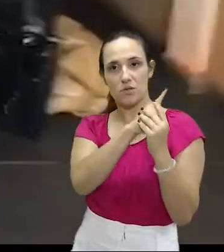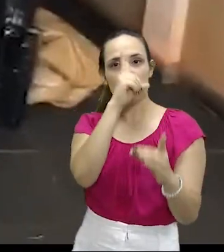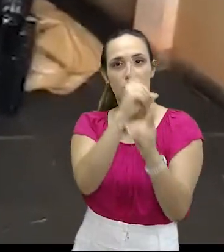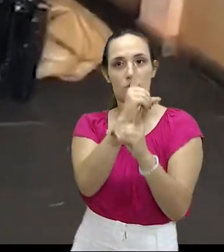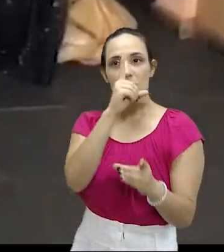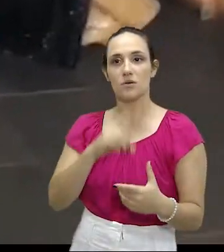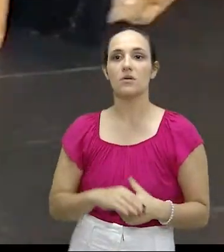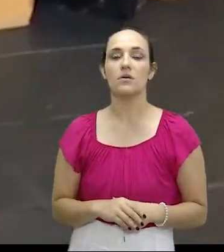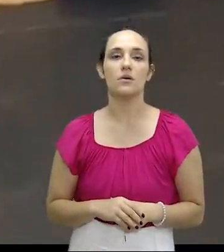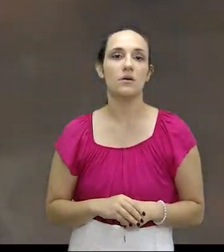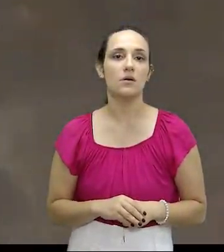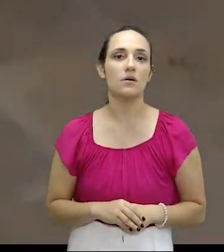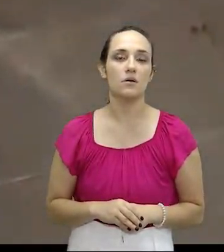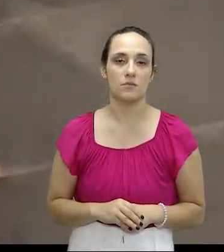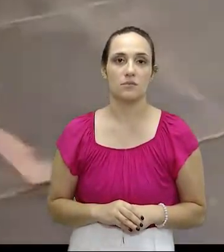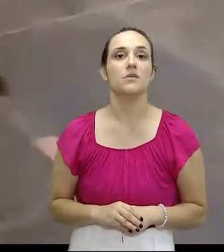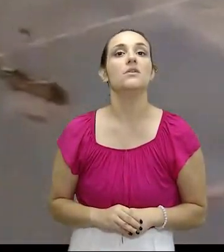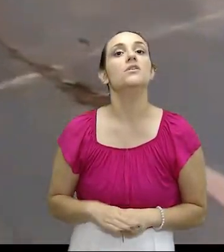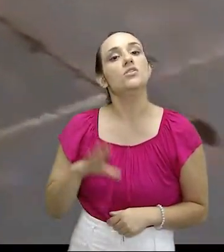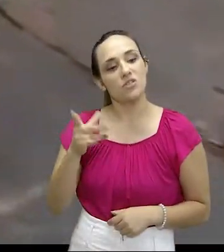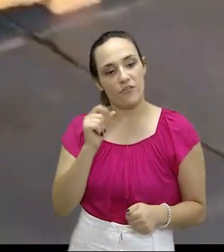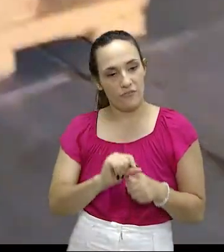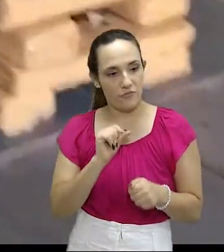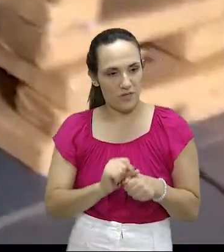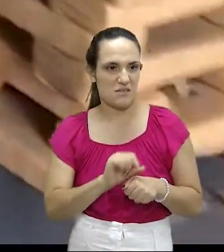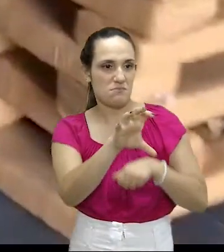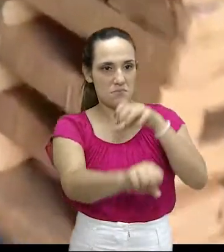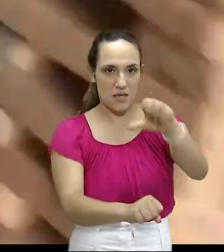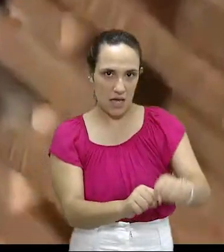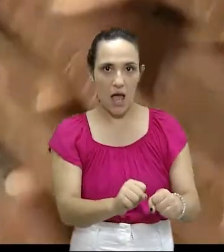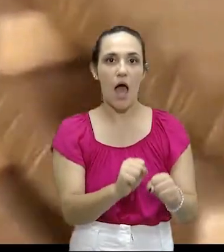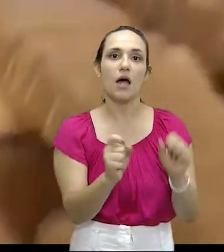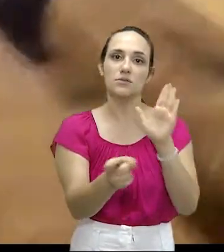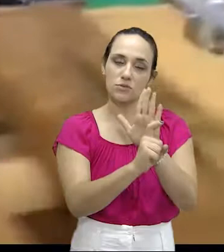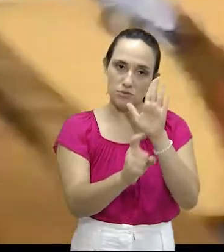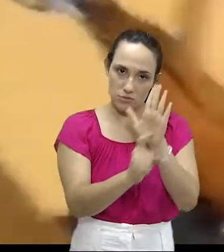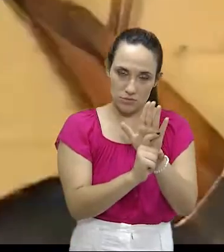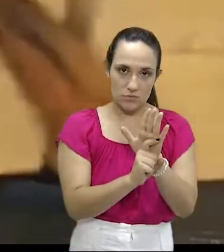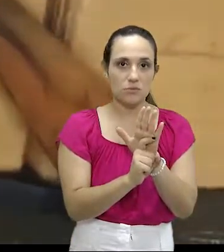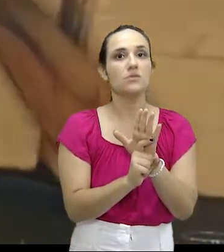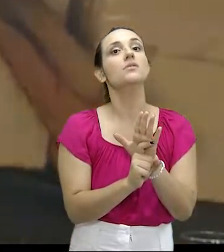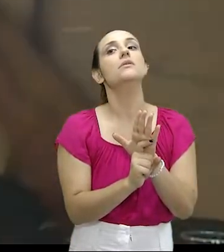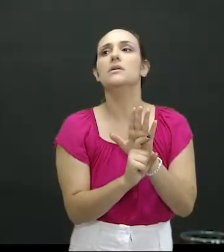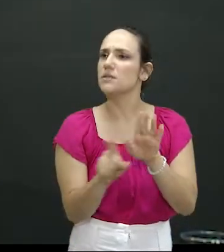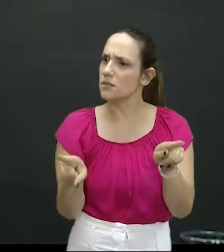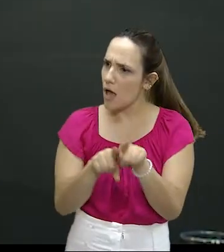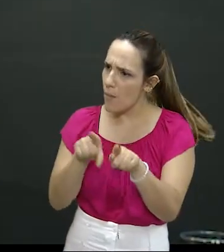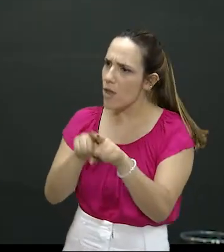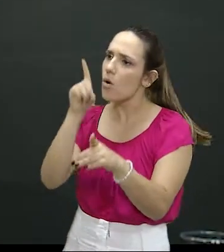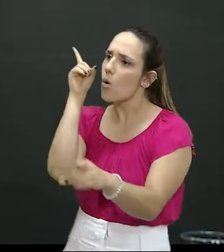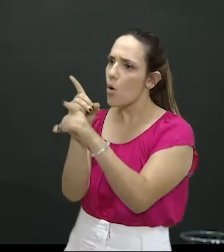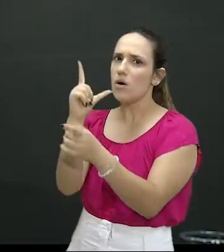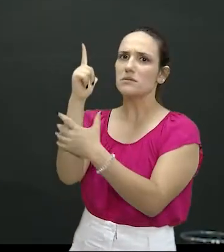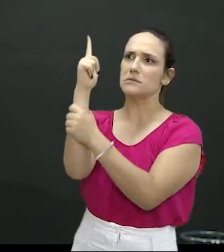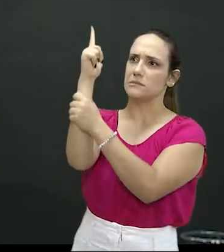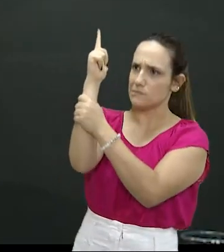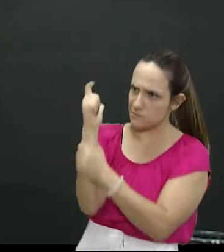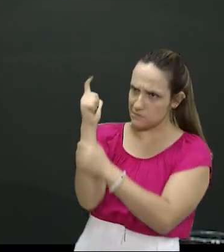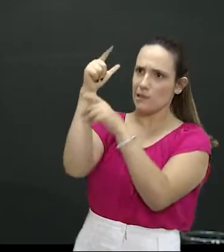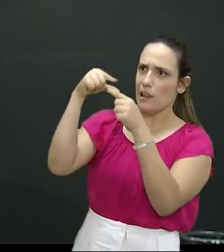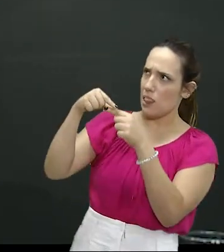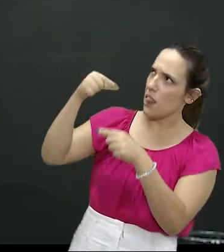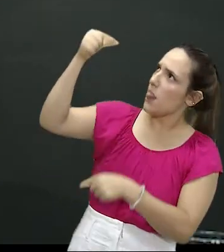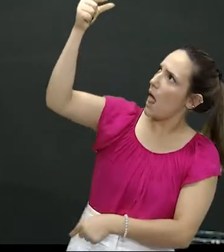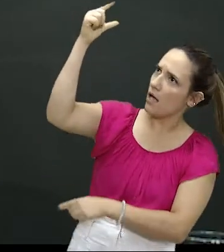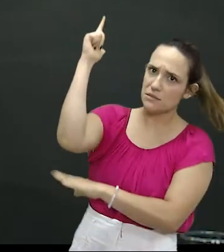traficantes. Ali, no momento que nós realizamos a apreensão da droga, eles estavam ali portando essas armas e foram ali presos, além do